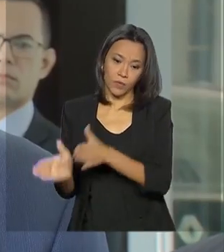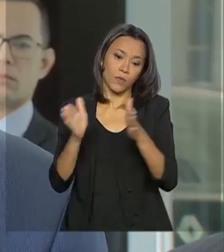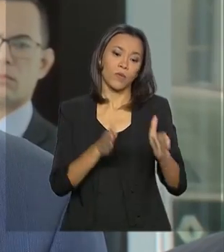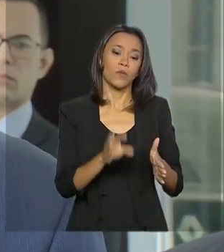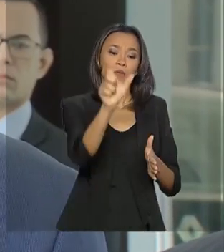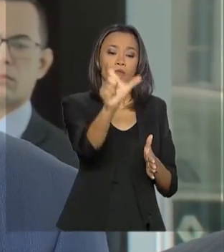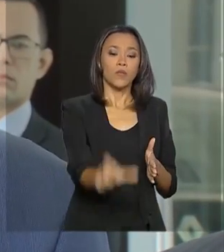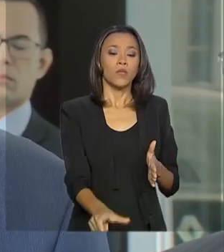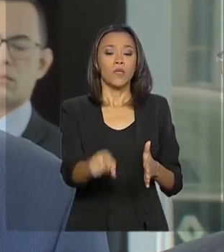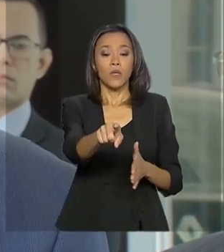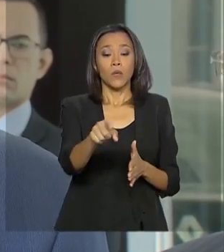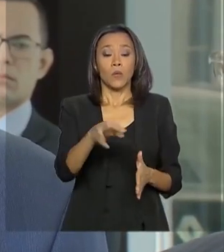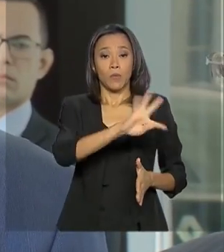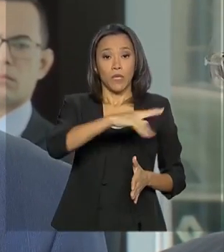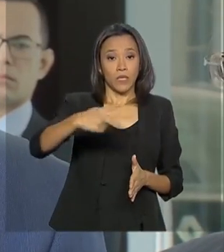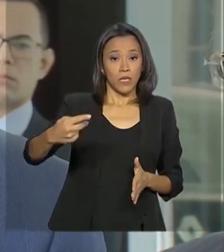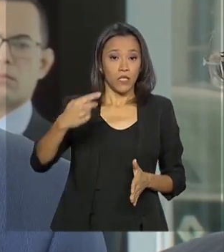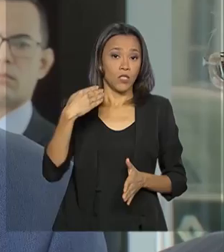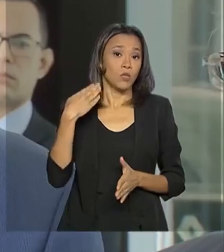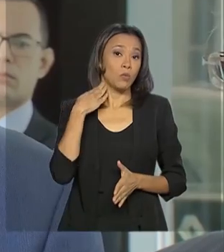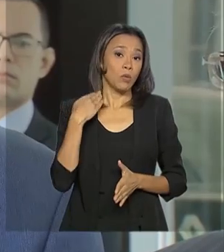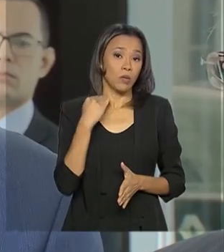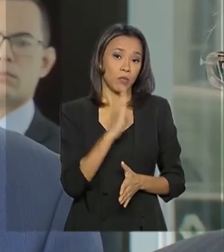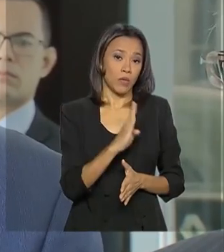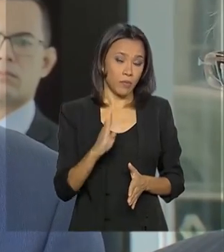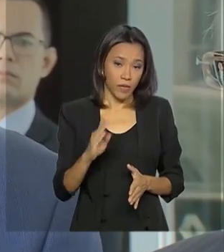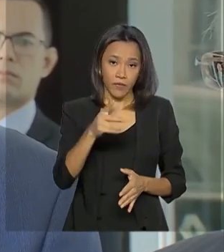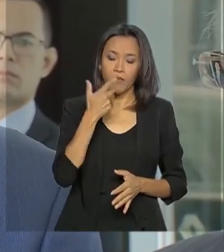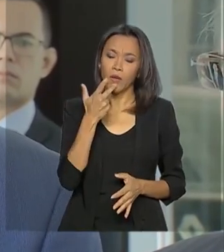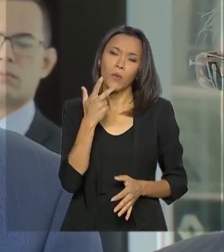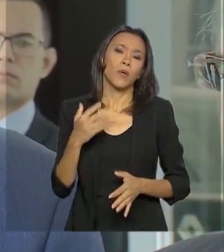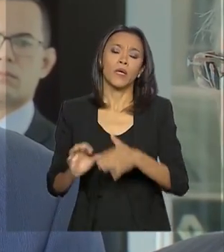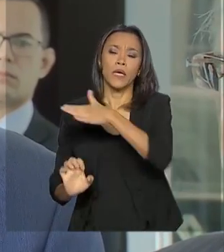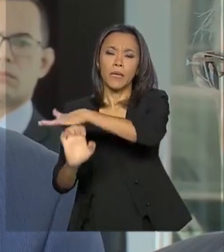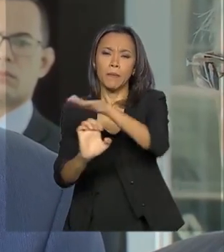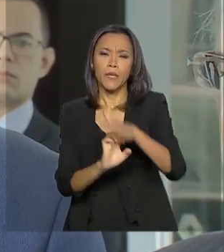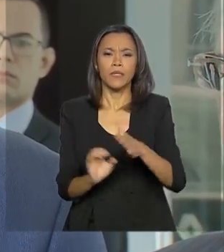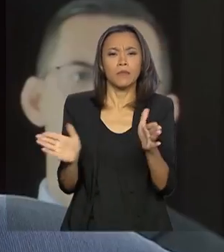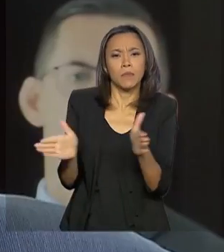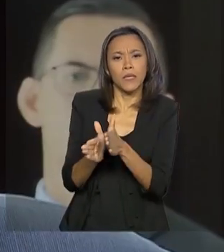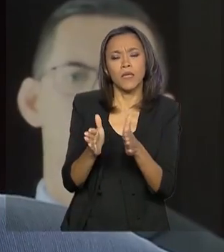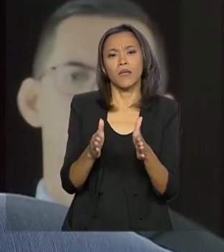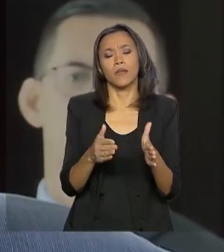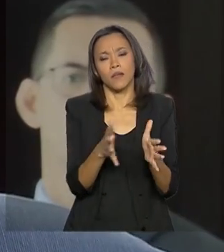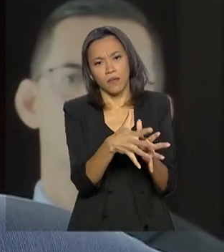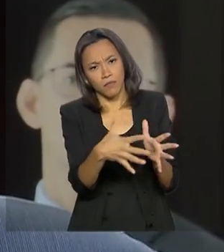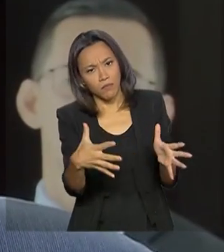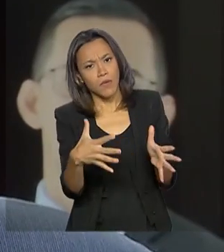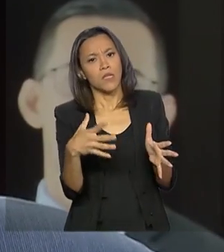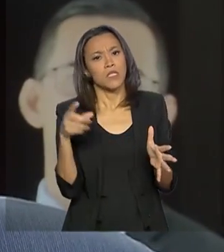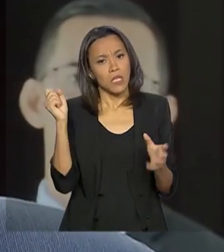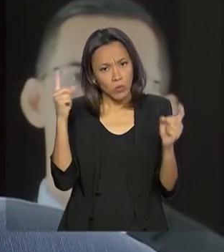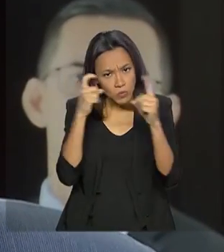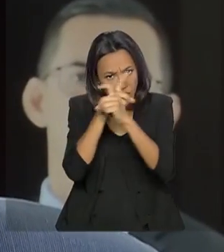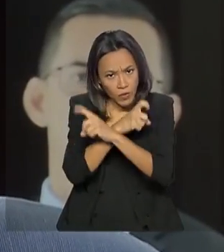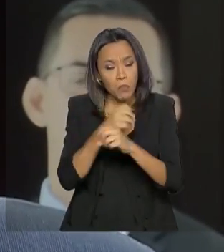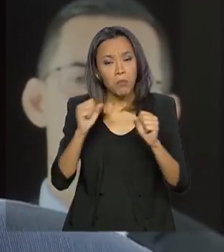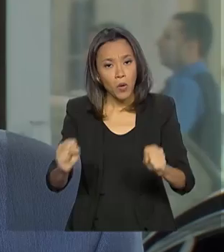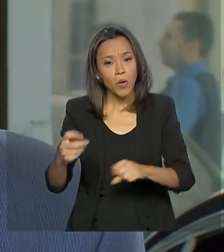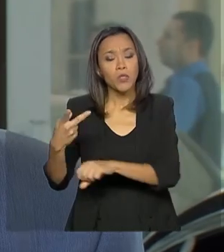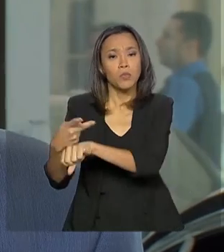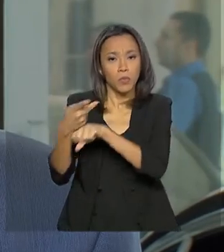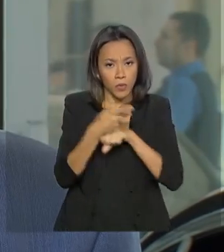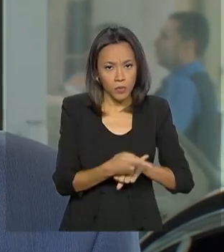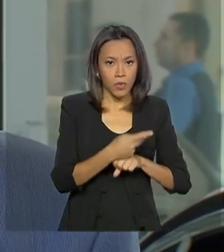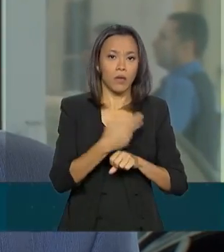presidente do Banco do Brasil destacou que pequenas e médias empresas em dificuldade podem contar com o crédito do banco.